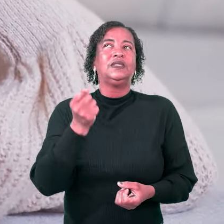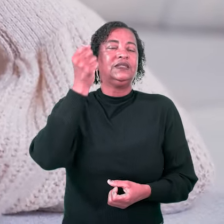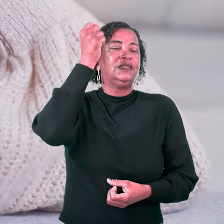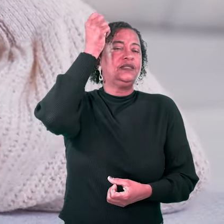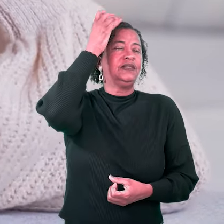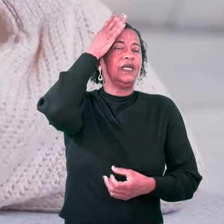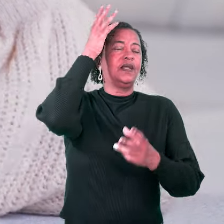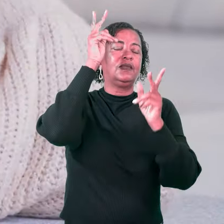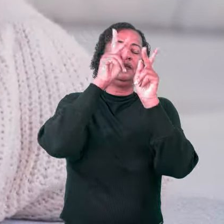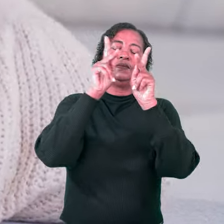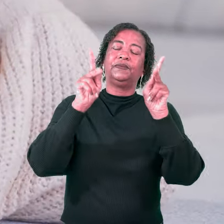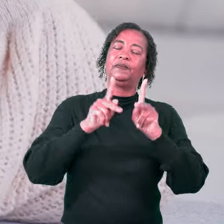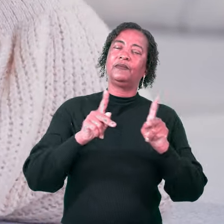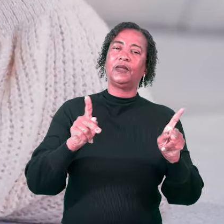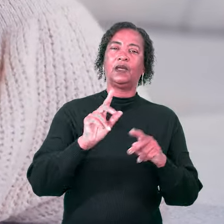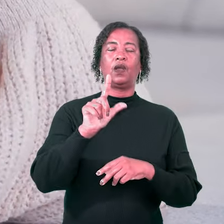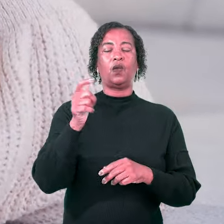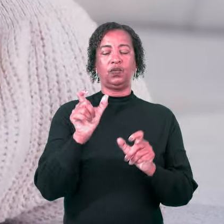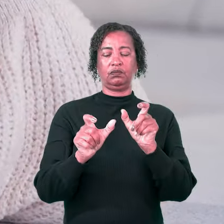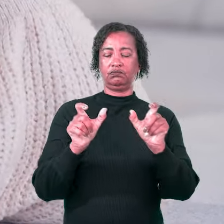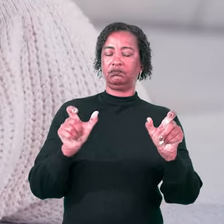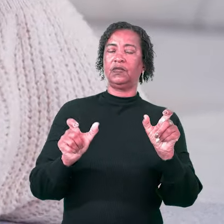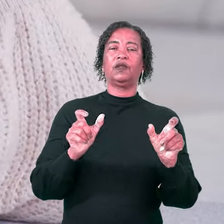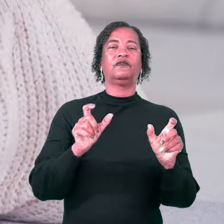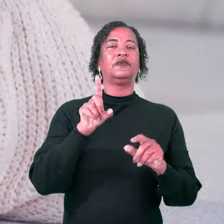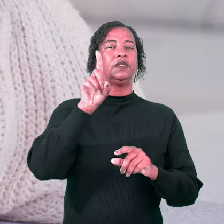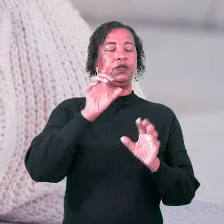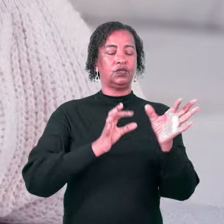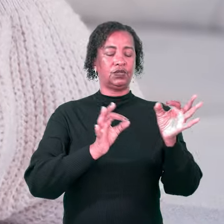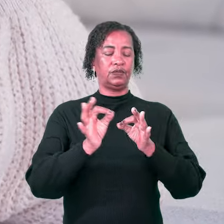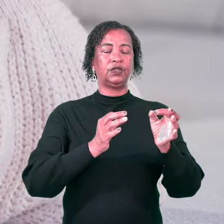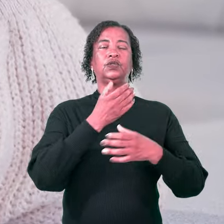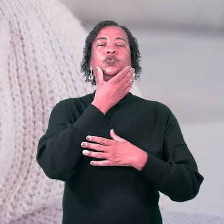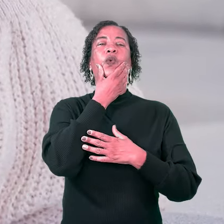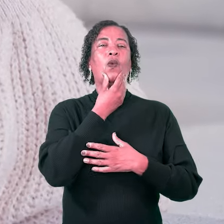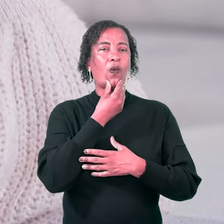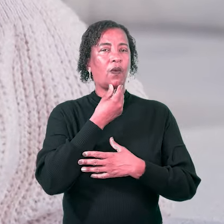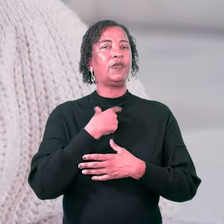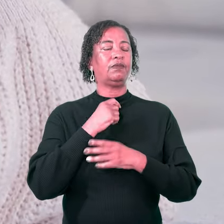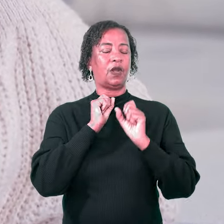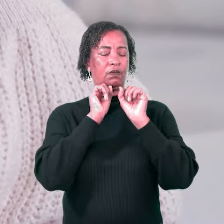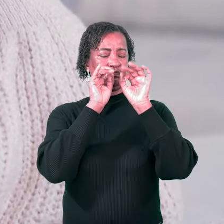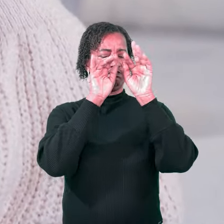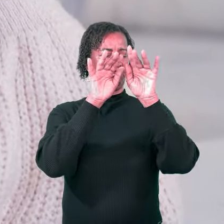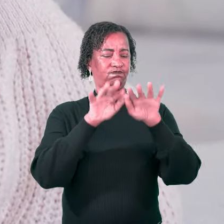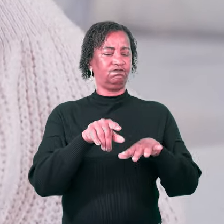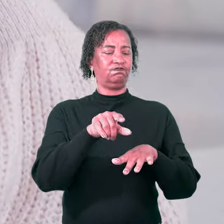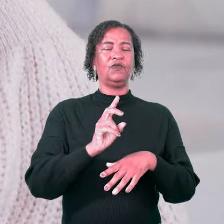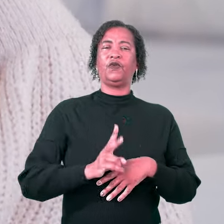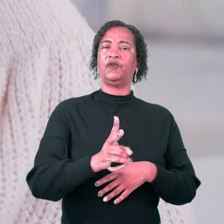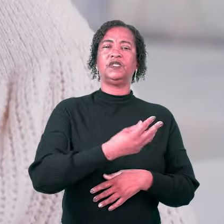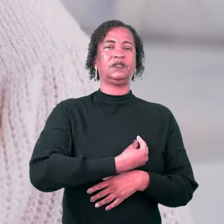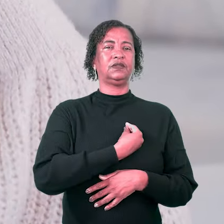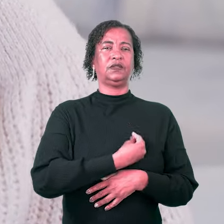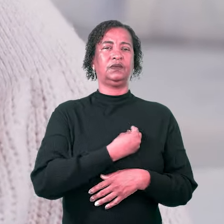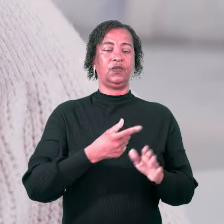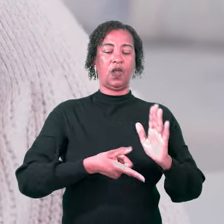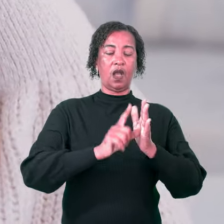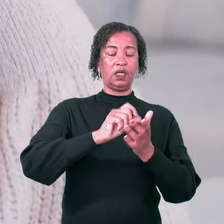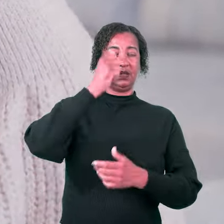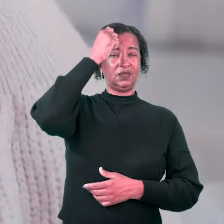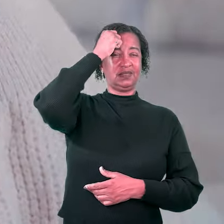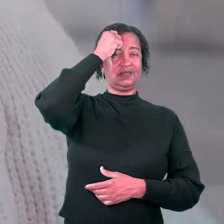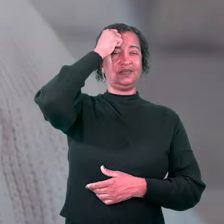graça. Em outras palavras, Deus planejou o homem para ser abençoado. Antes de Adão cair,